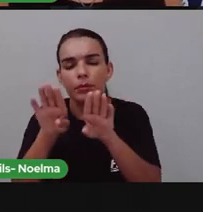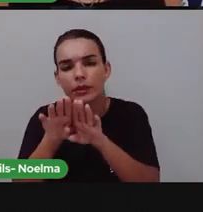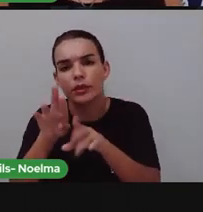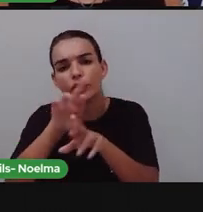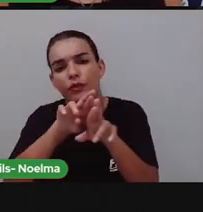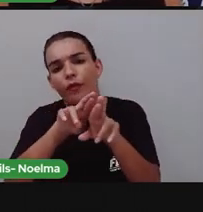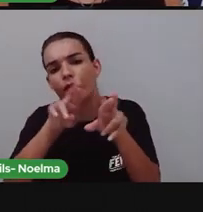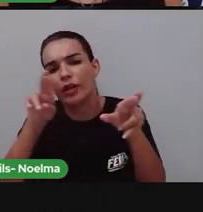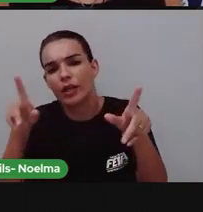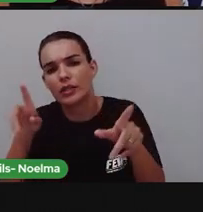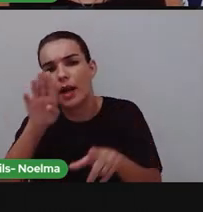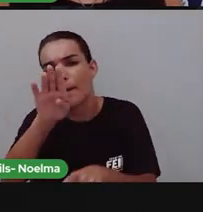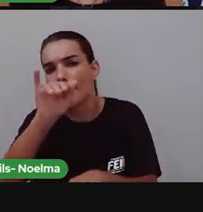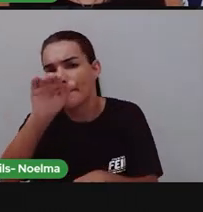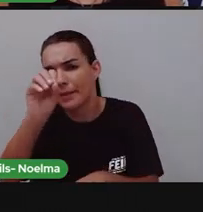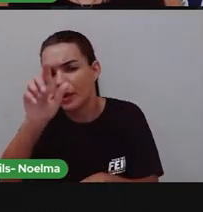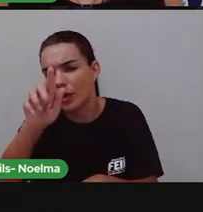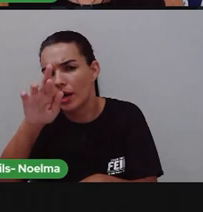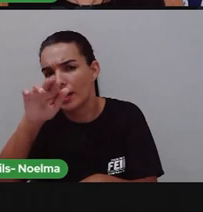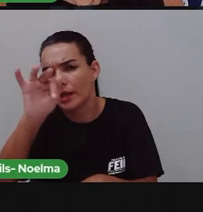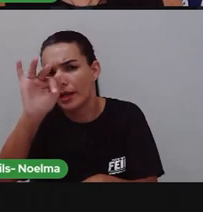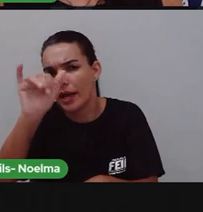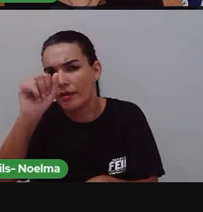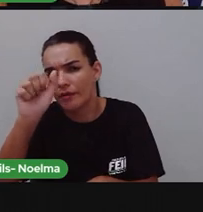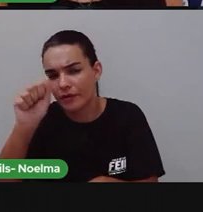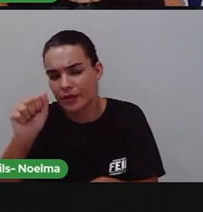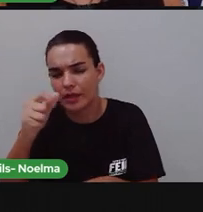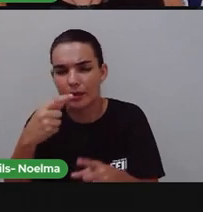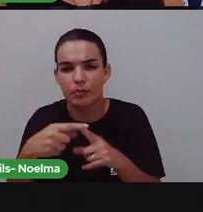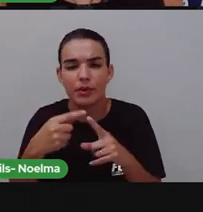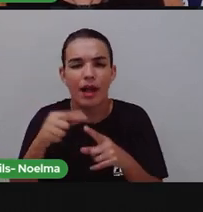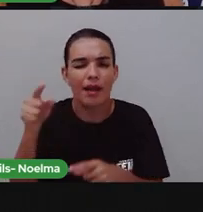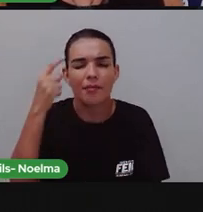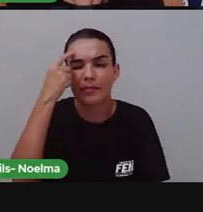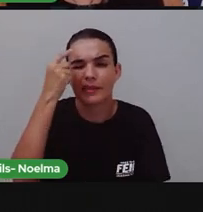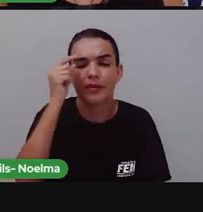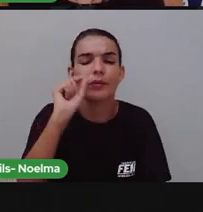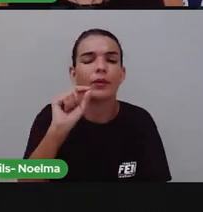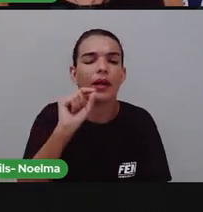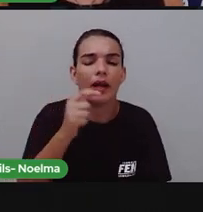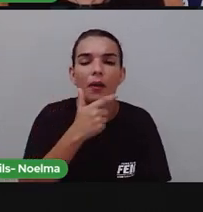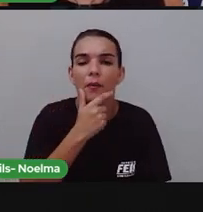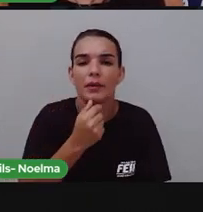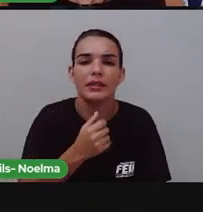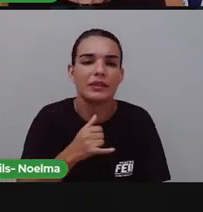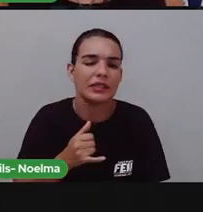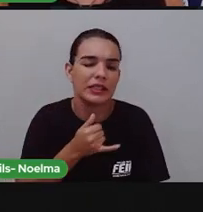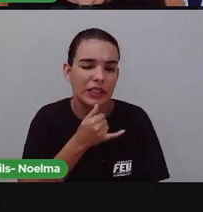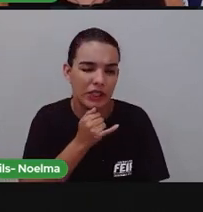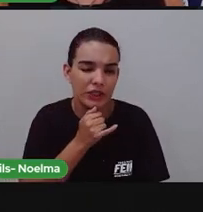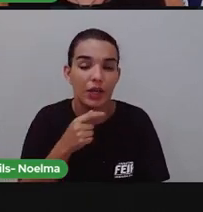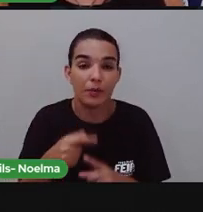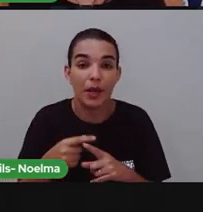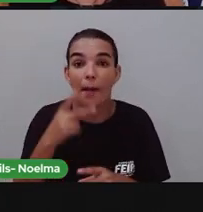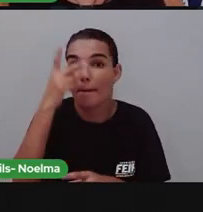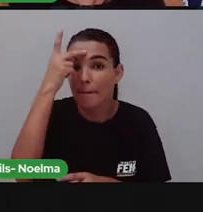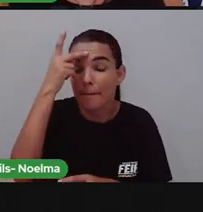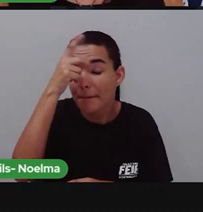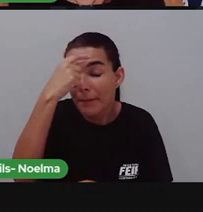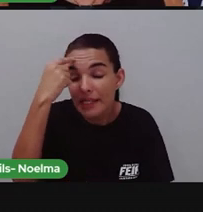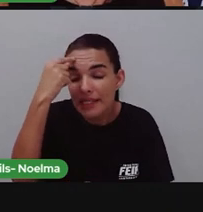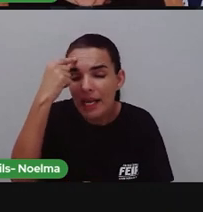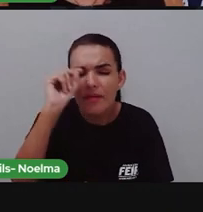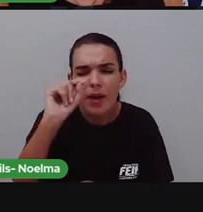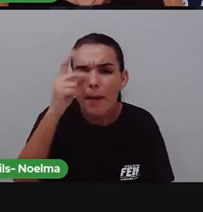triste quando ela foi fazer uma pesquisa sobre Sherlock. Por quê? Porque ela acreditava que ele era uma pessoa real,